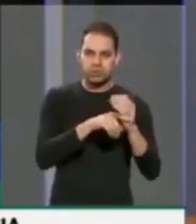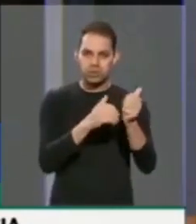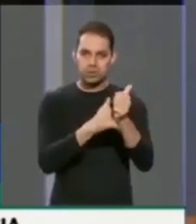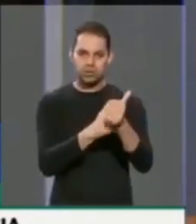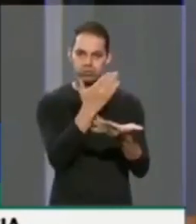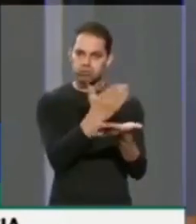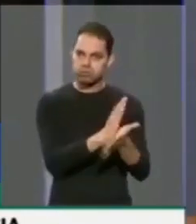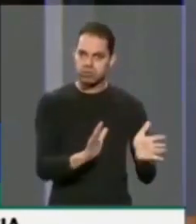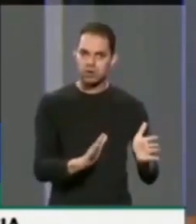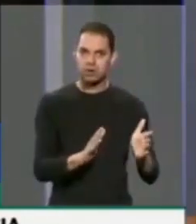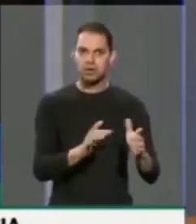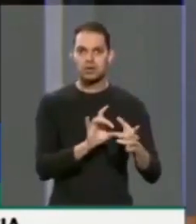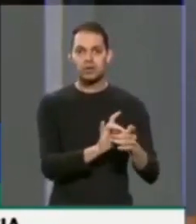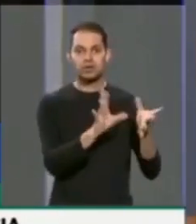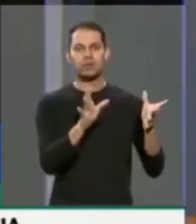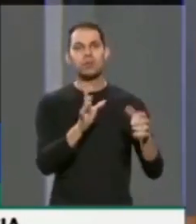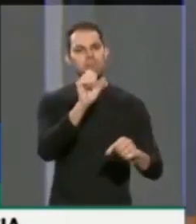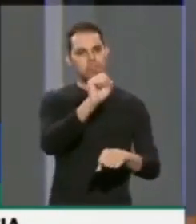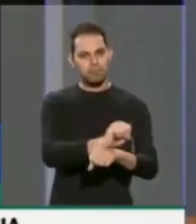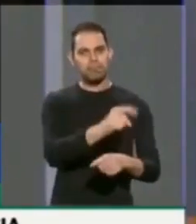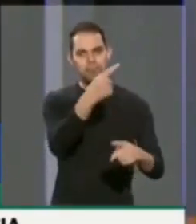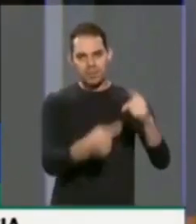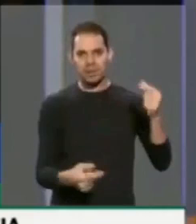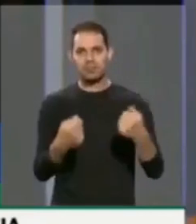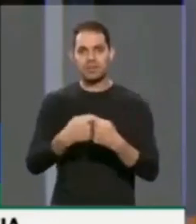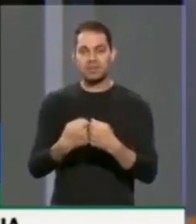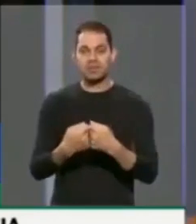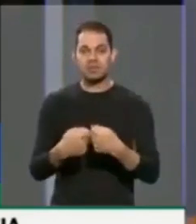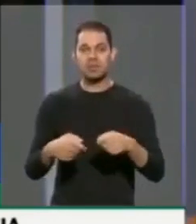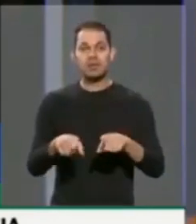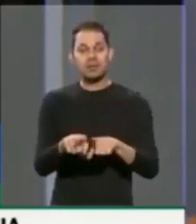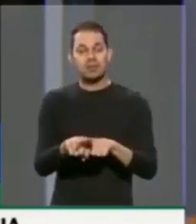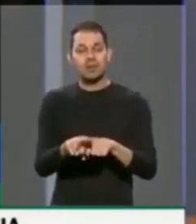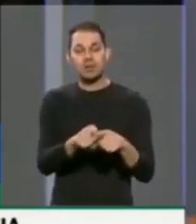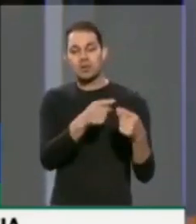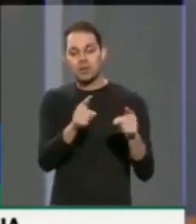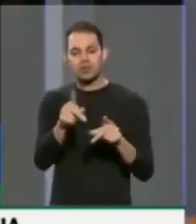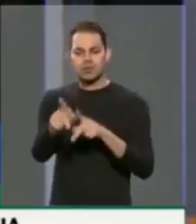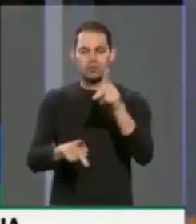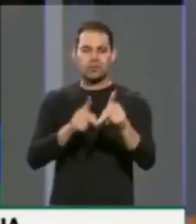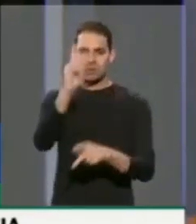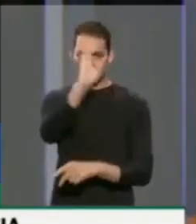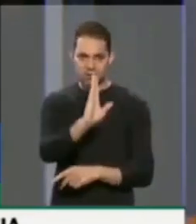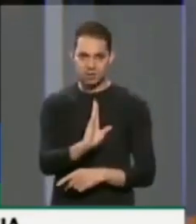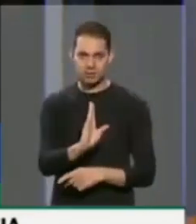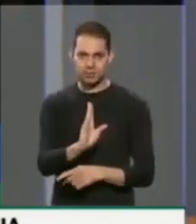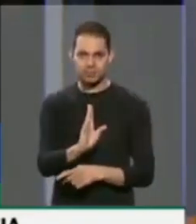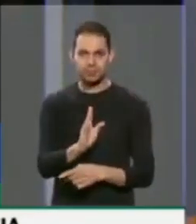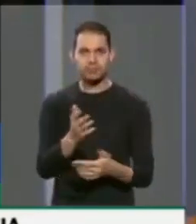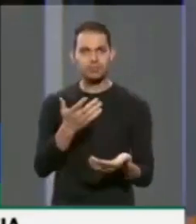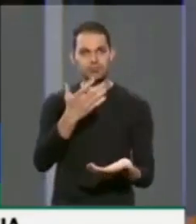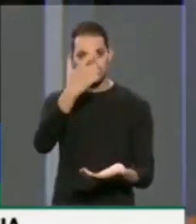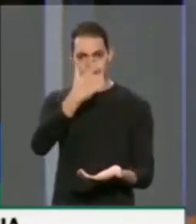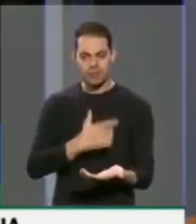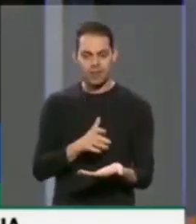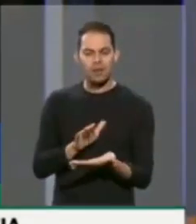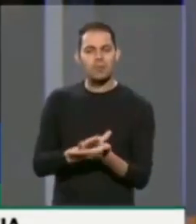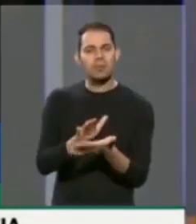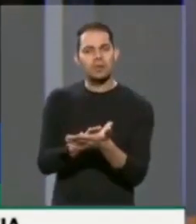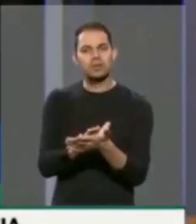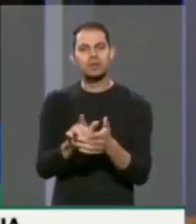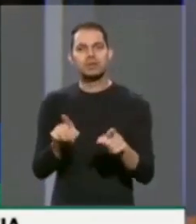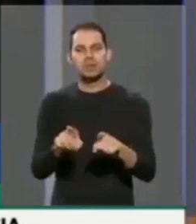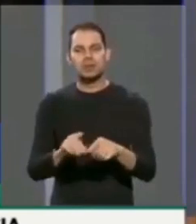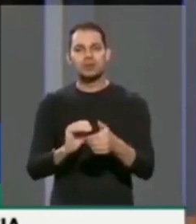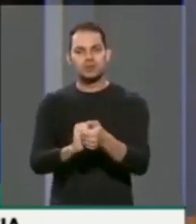sigilo, devem cessar. E também contra o povo brasileiro. Eu gostaria de aplaudir aqui e